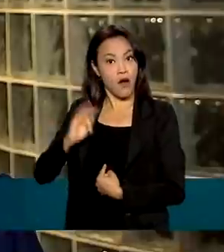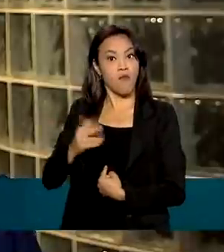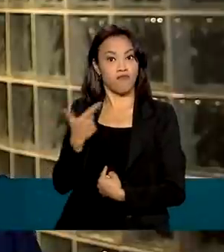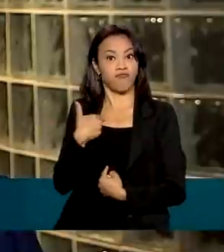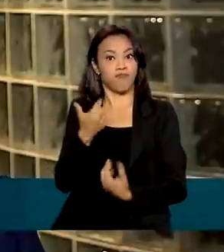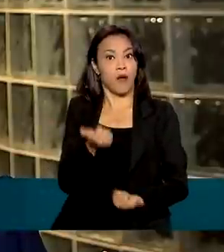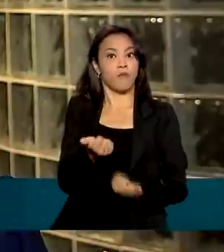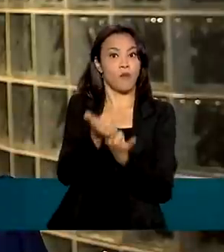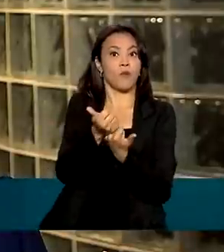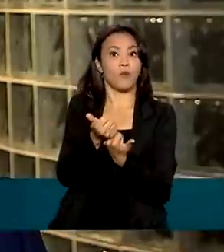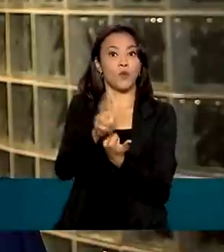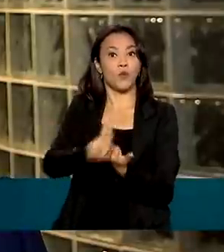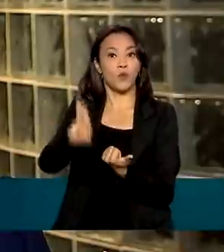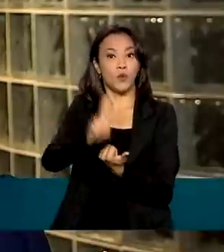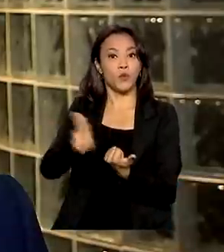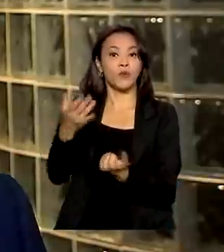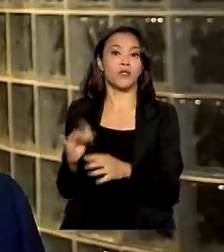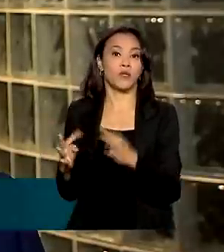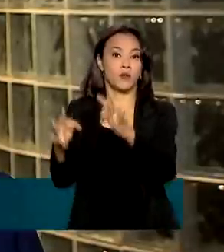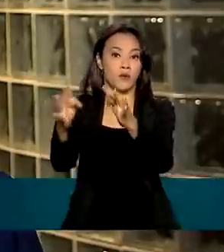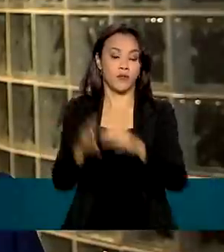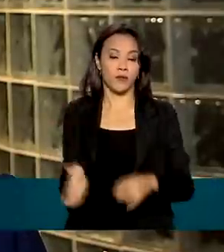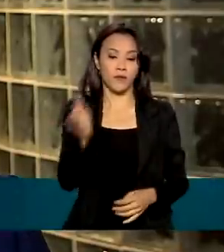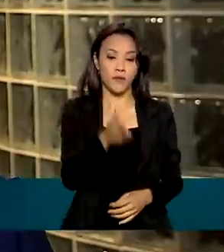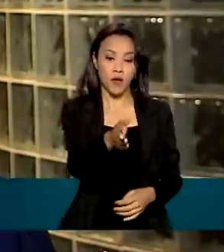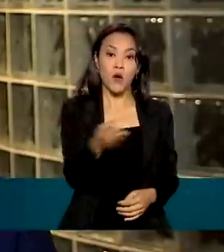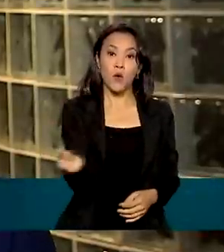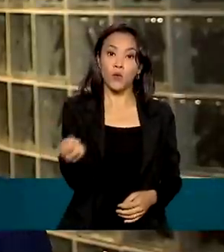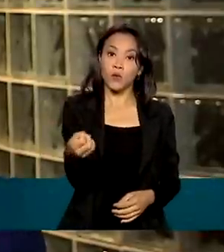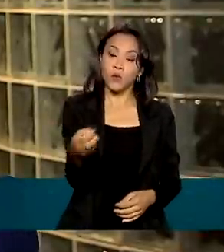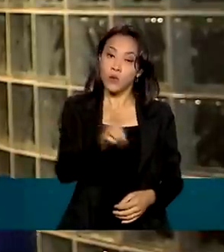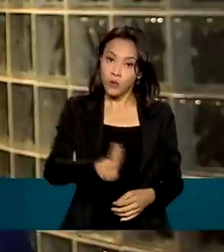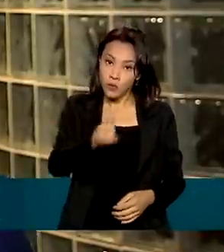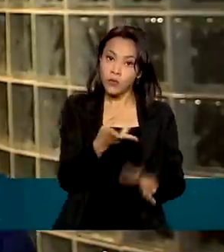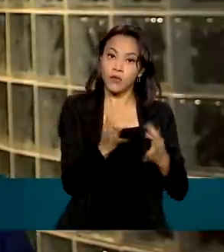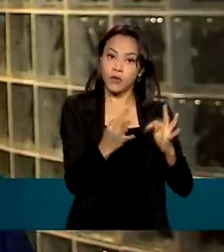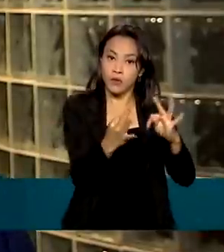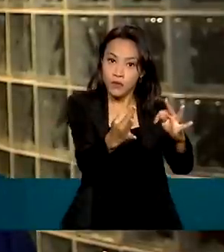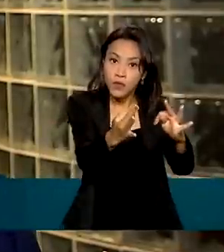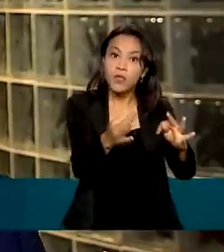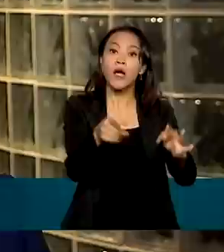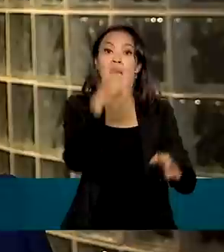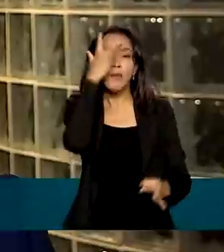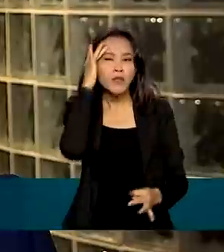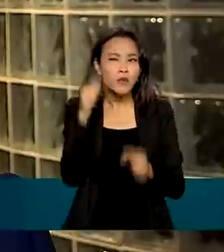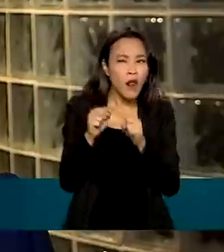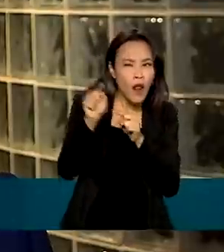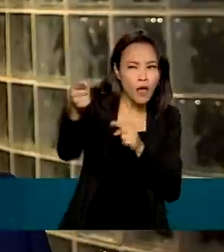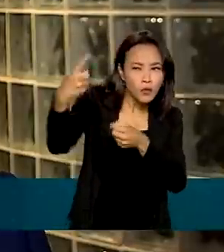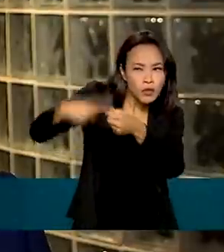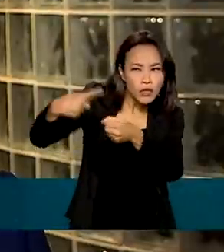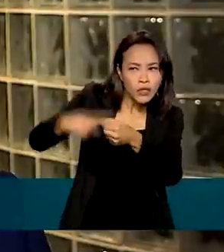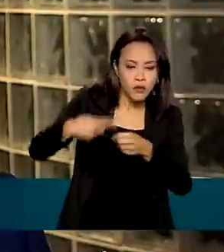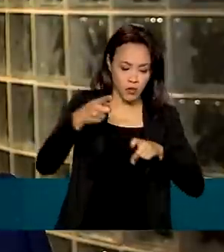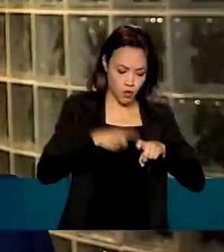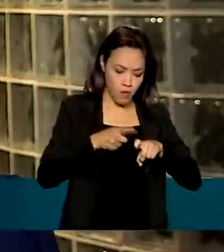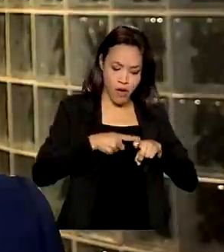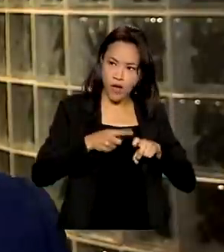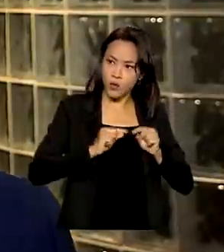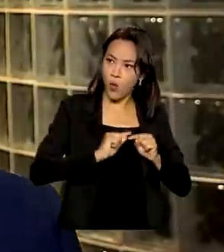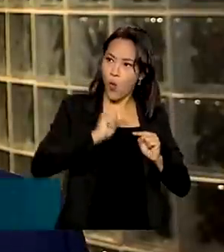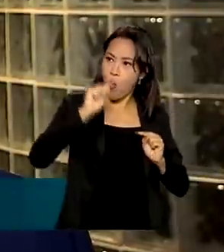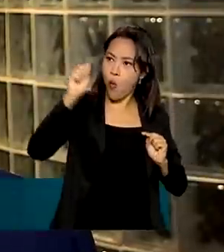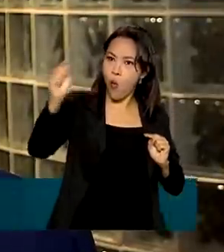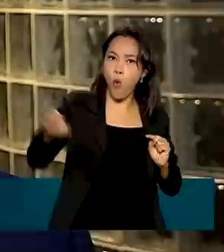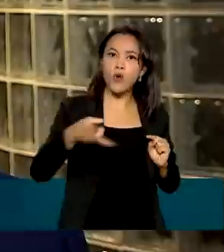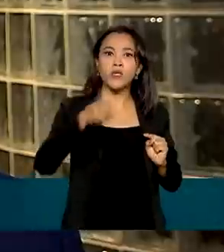Com esses novos equipamentos, nós poderemos ter a pessoa no município e o médico perito a 2, 3, 4,